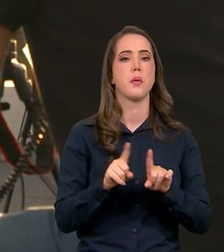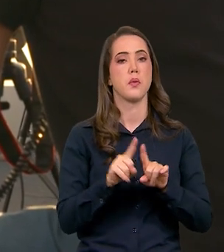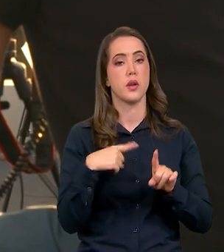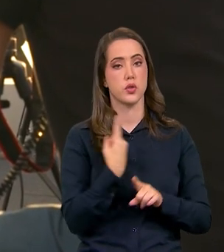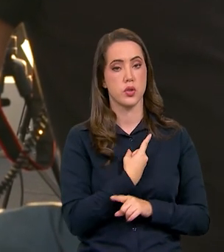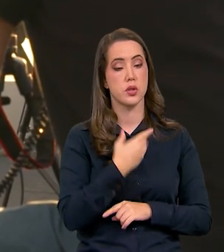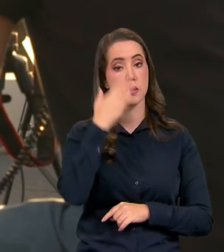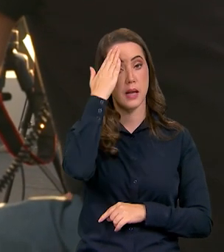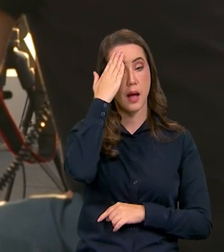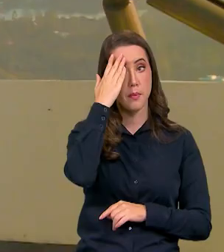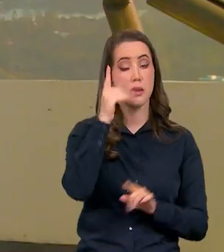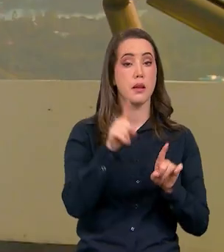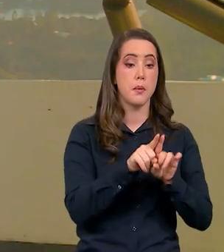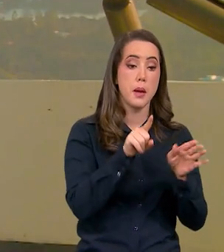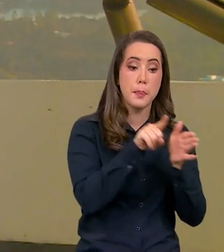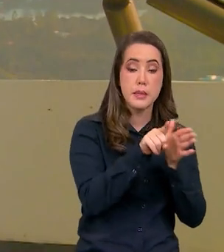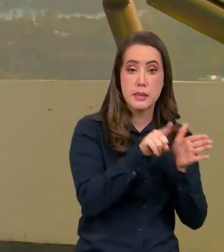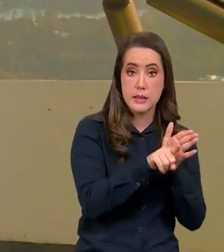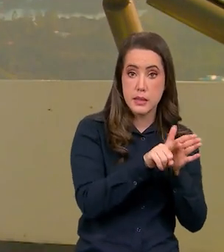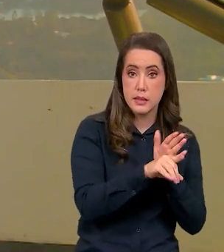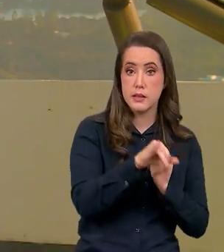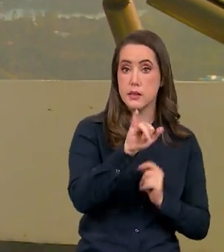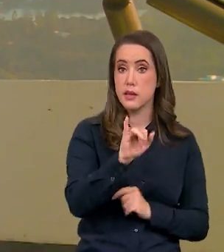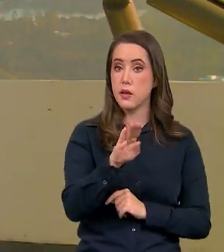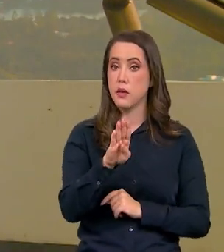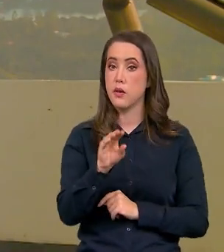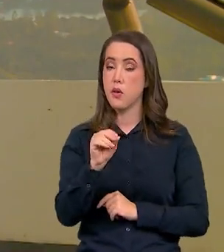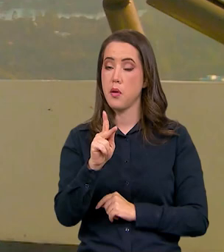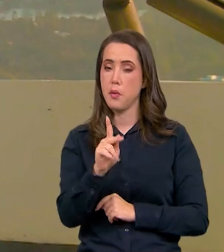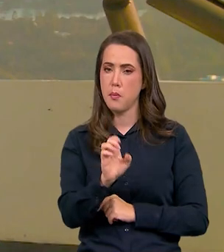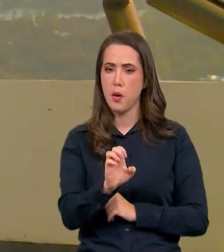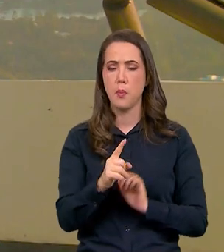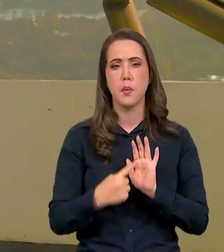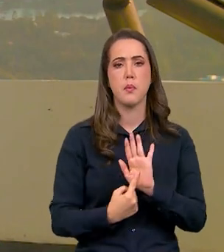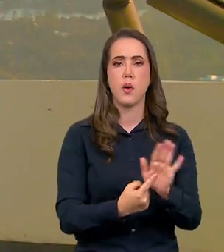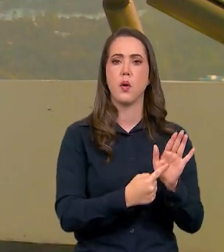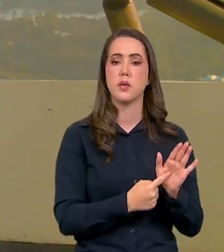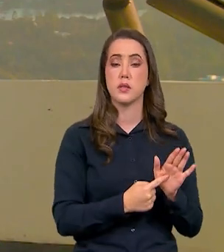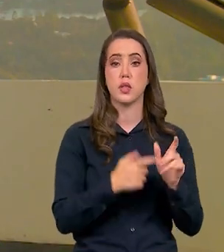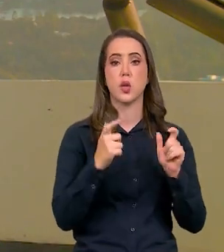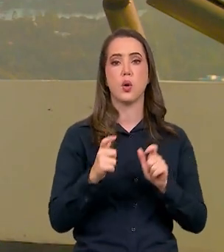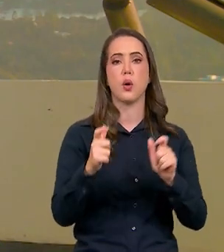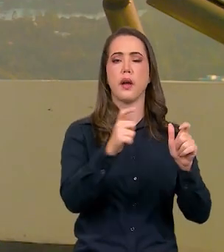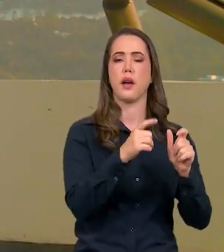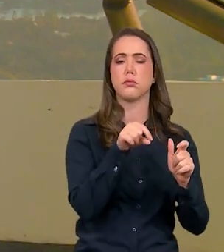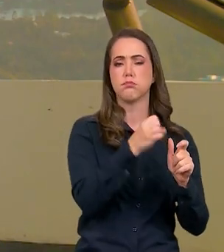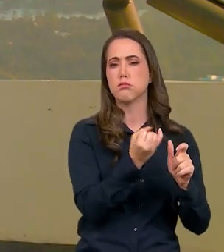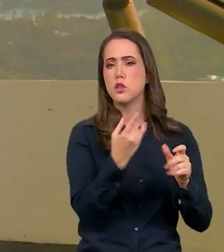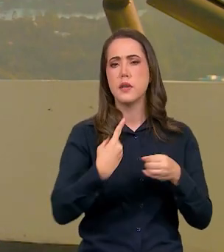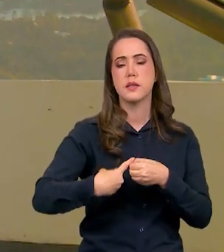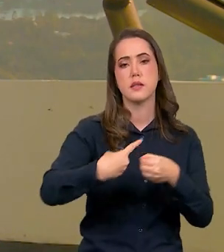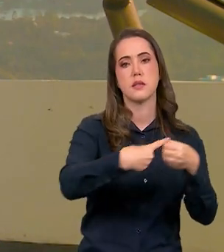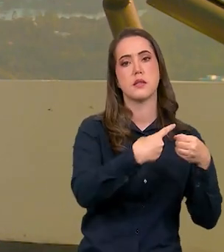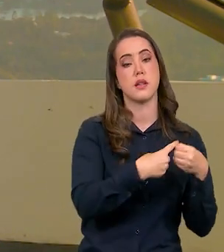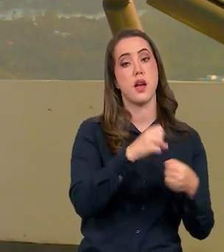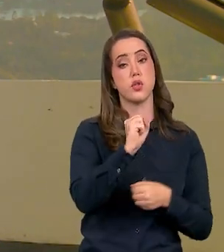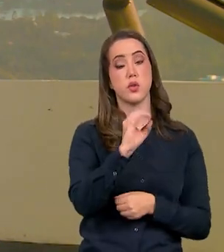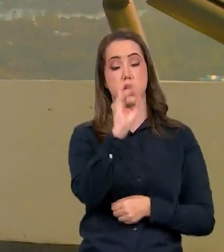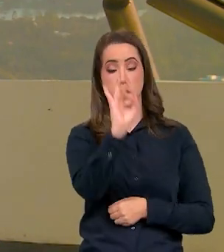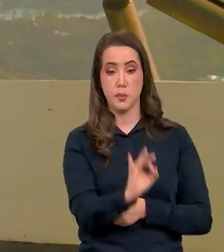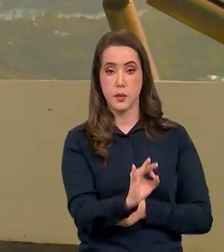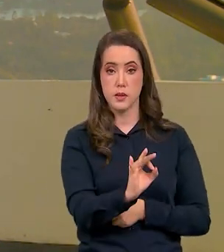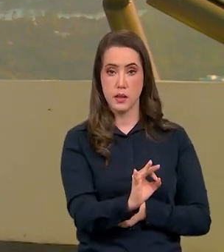Cantaribop demonstrou que nas regiões metropolitanas o rádio ainda é ouvido por 80% da